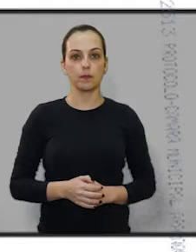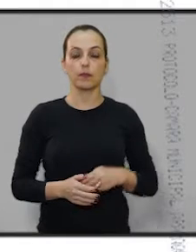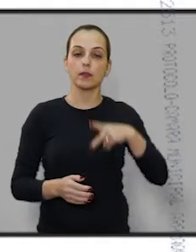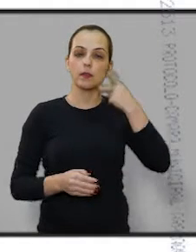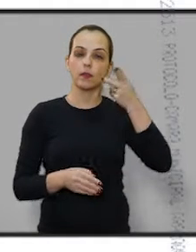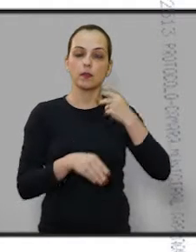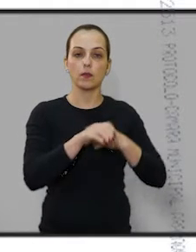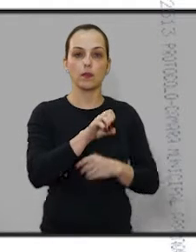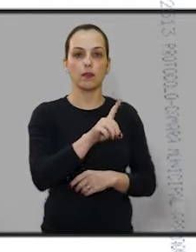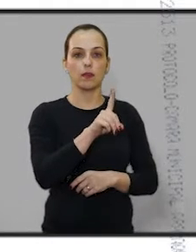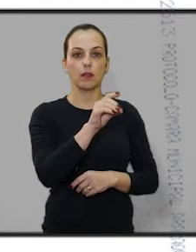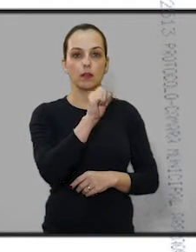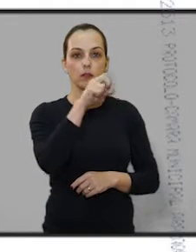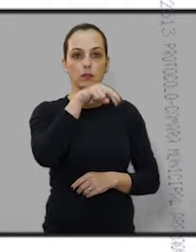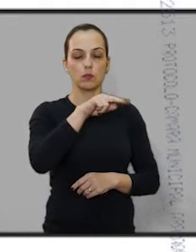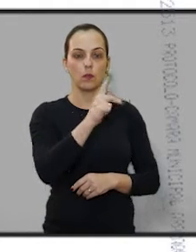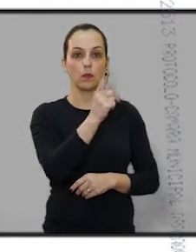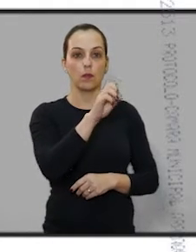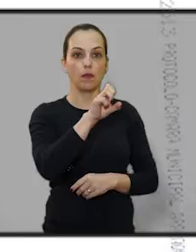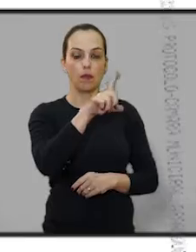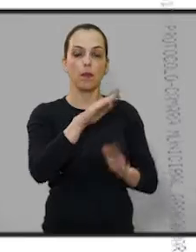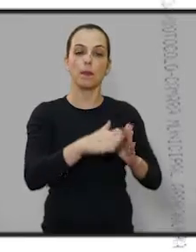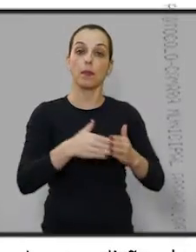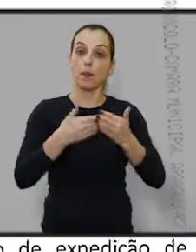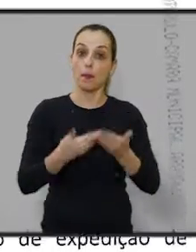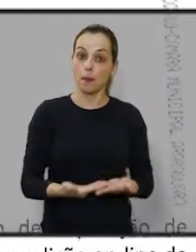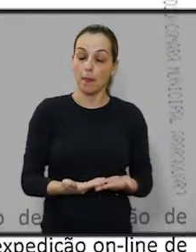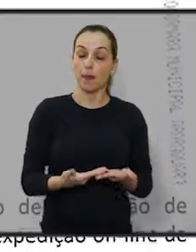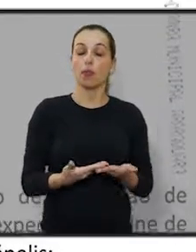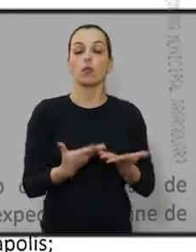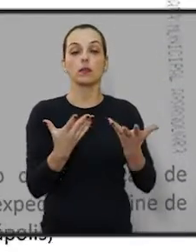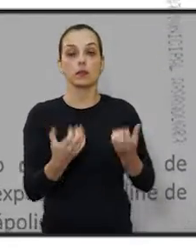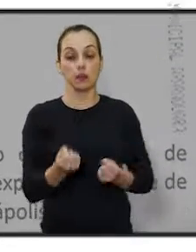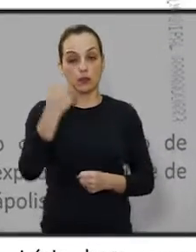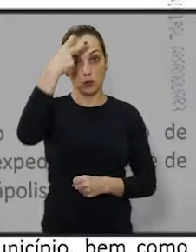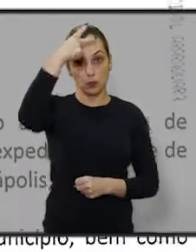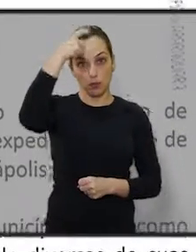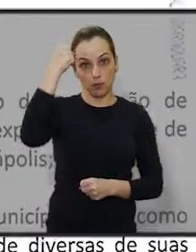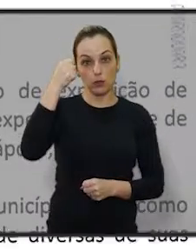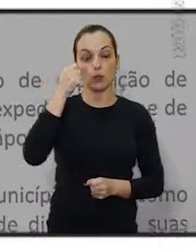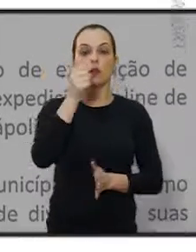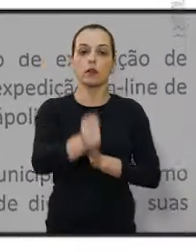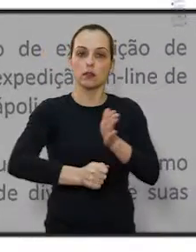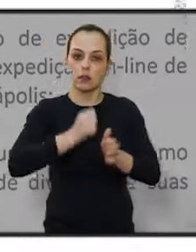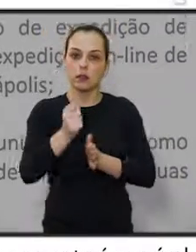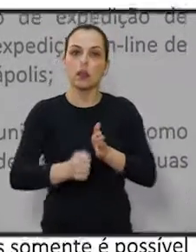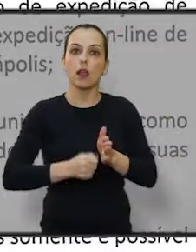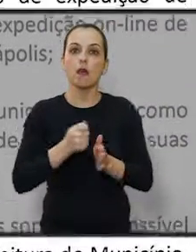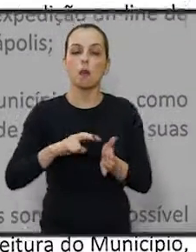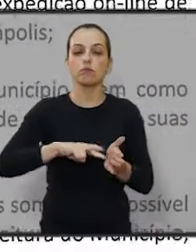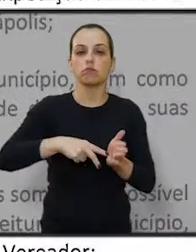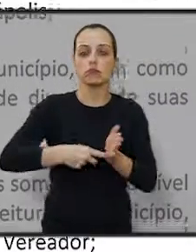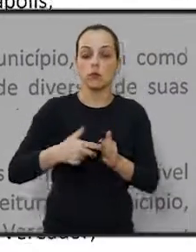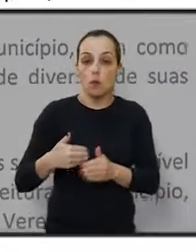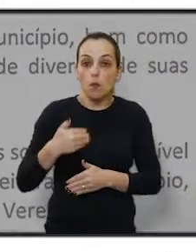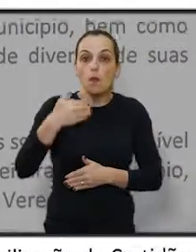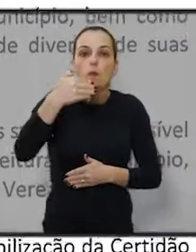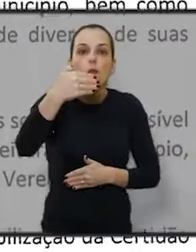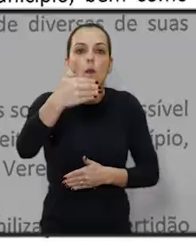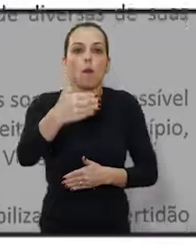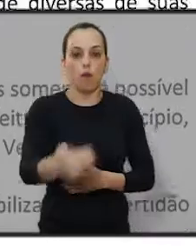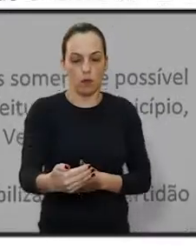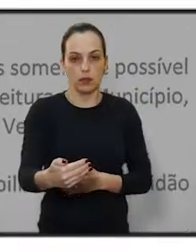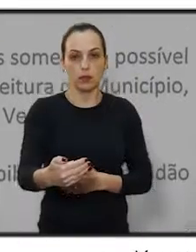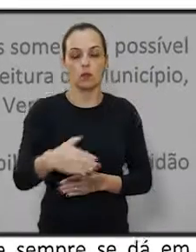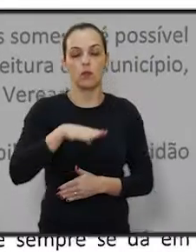O requerimento apresentado pelo vereador Edson Well e atendido de pronto pelo Poder Executivo significa um avanço em todos